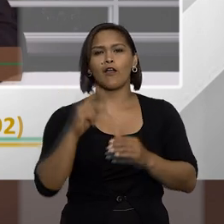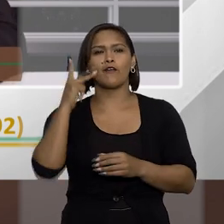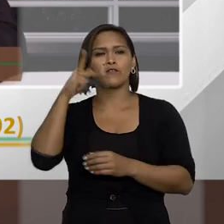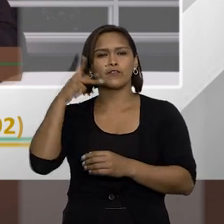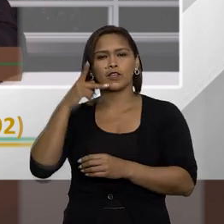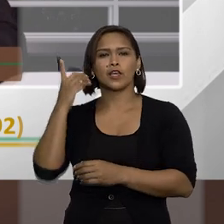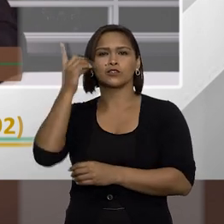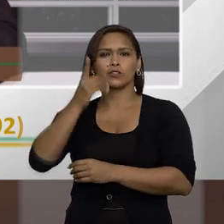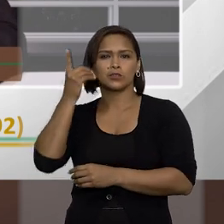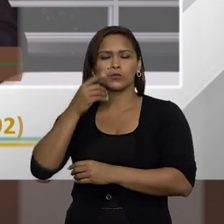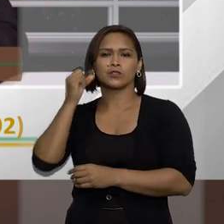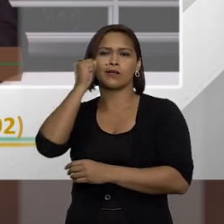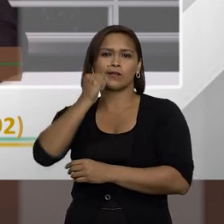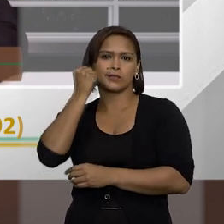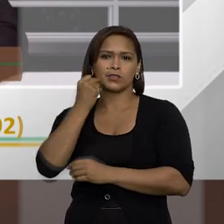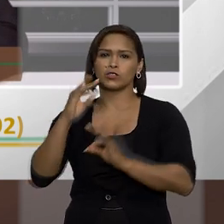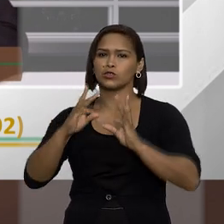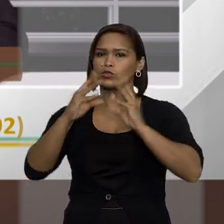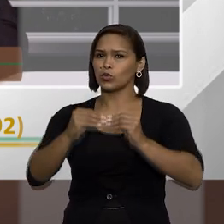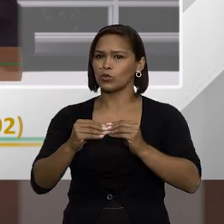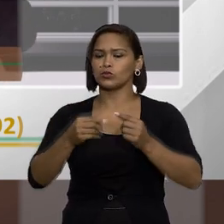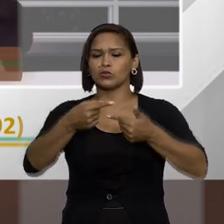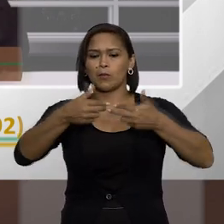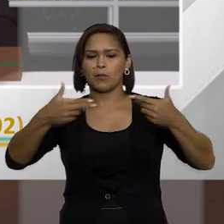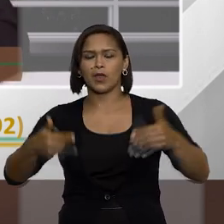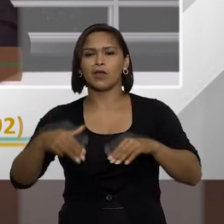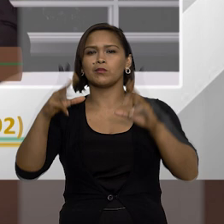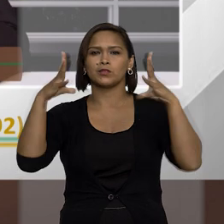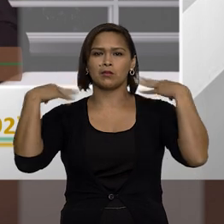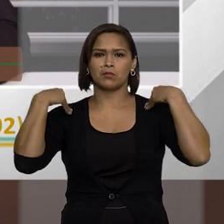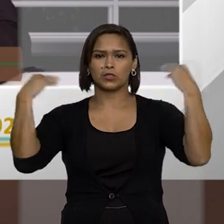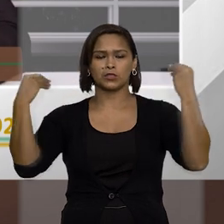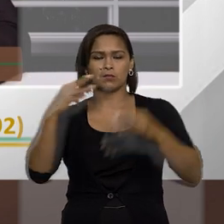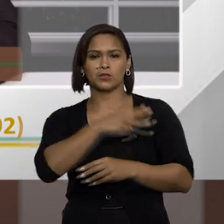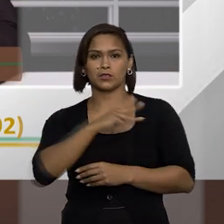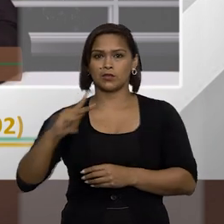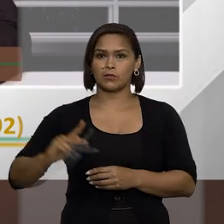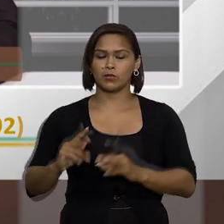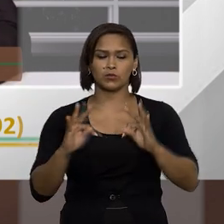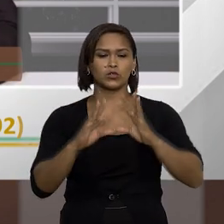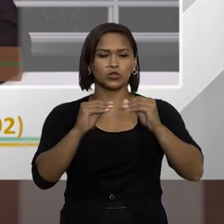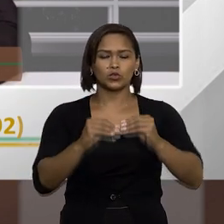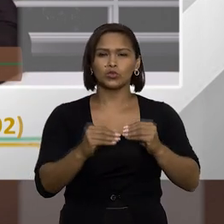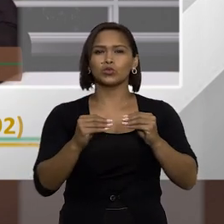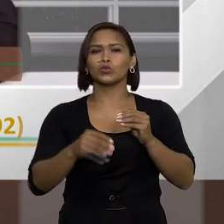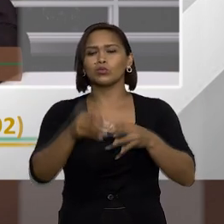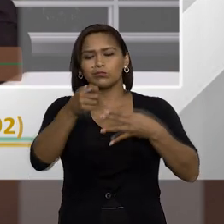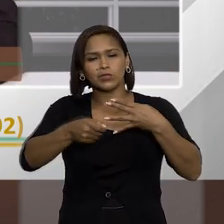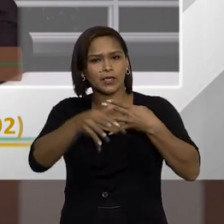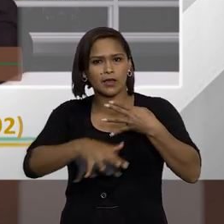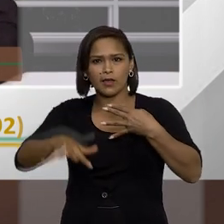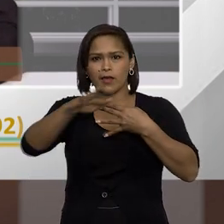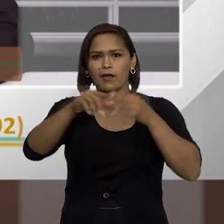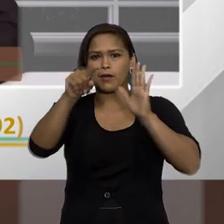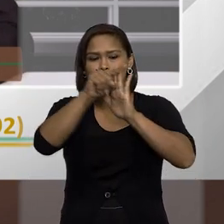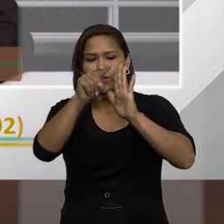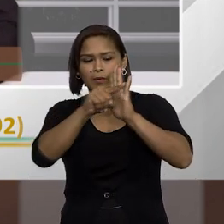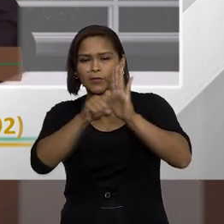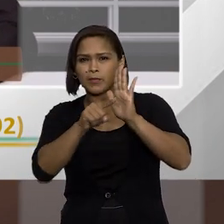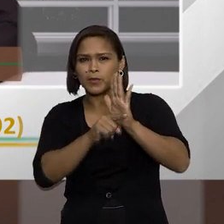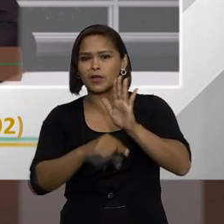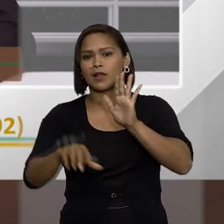vereadores, deputados, senadores, membros da magistratura, membros do Ministério Público. Isso é tudo muito jurisprudencial.